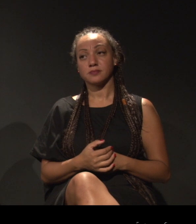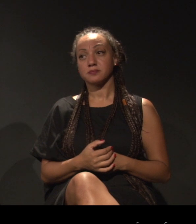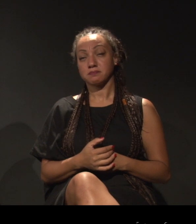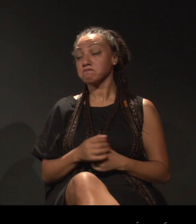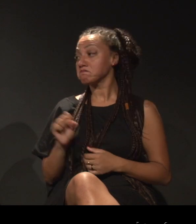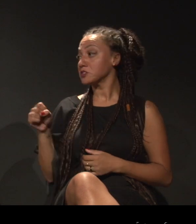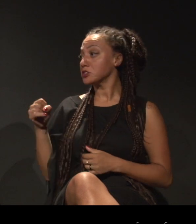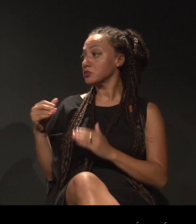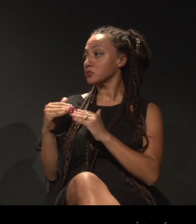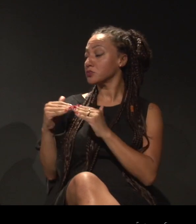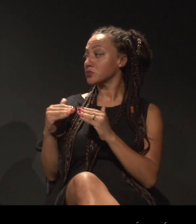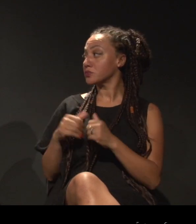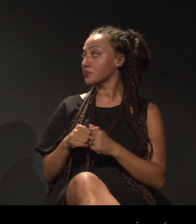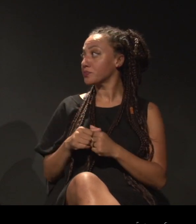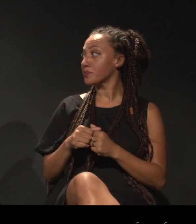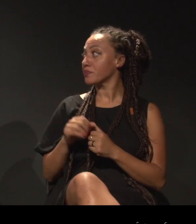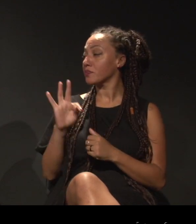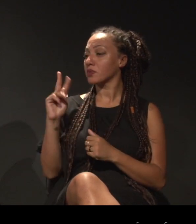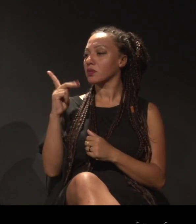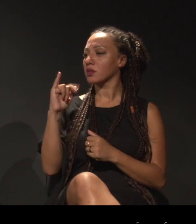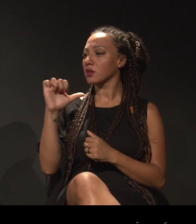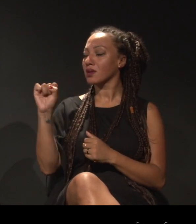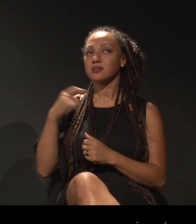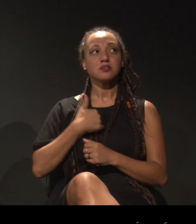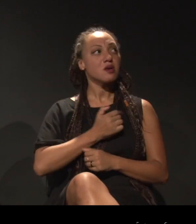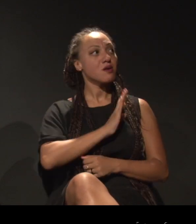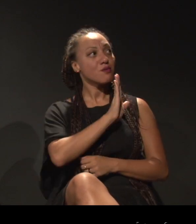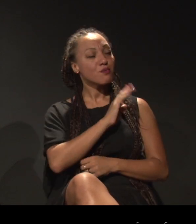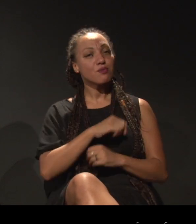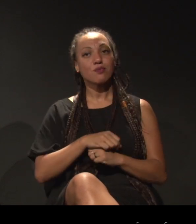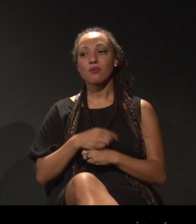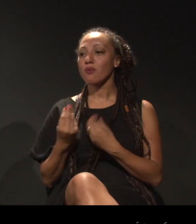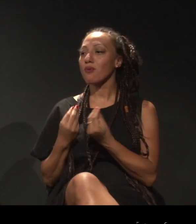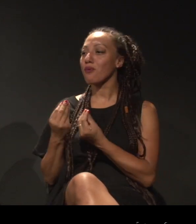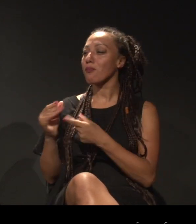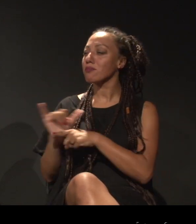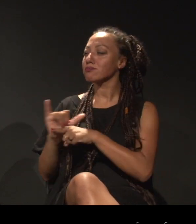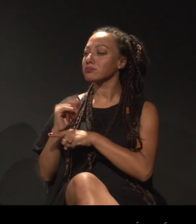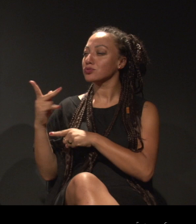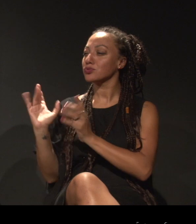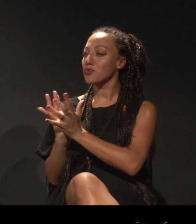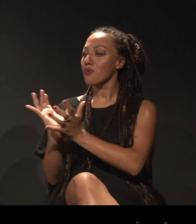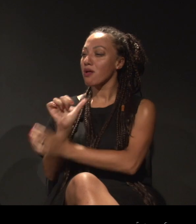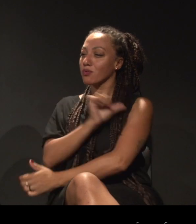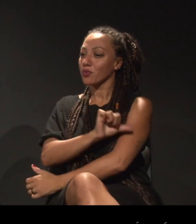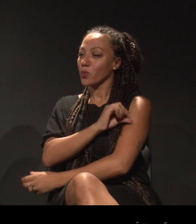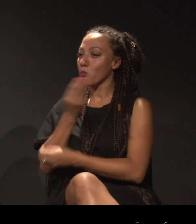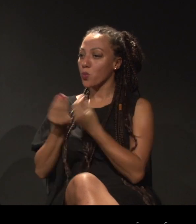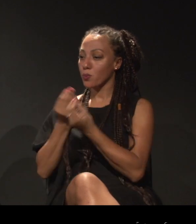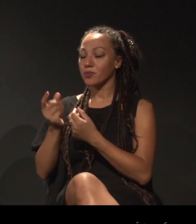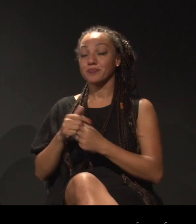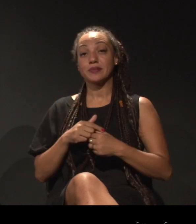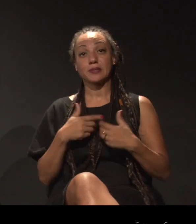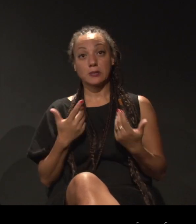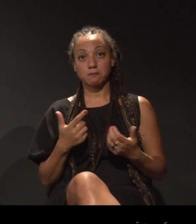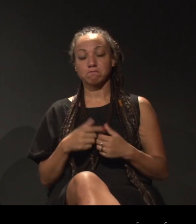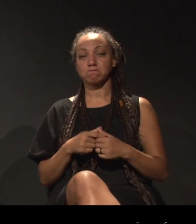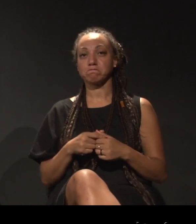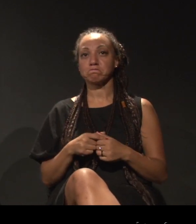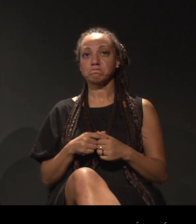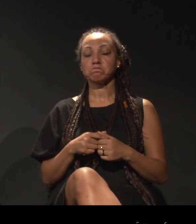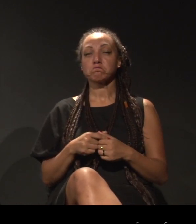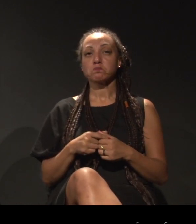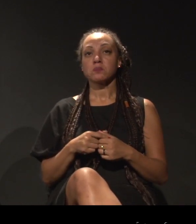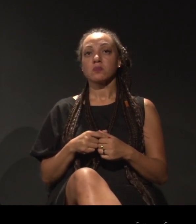Sim, sim. Thaís, como está a articulação de vocês no Rio? Assim, a questão que...